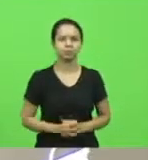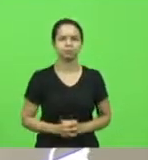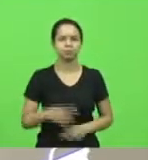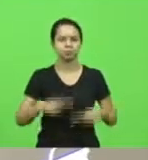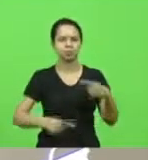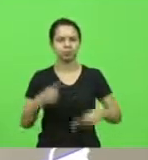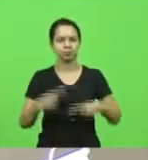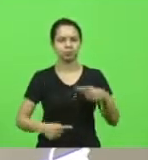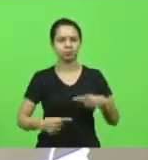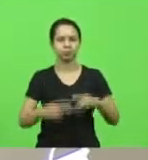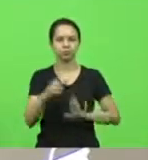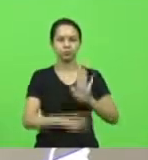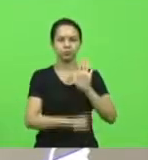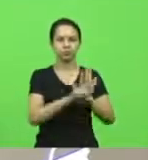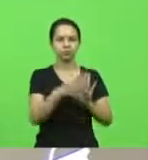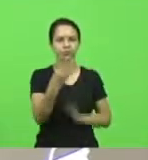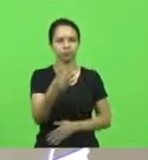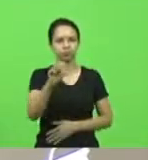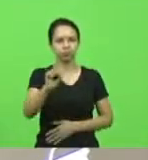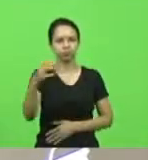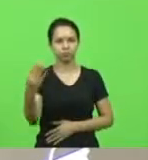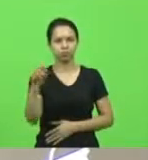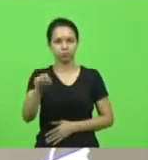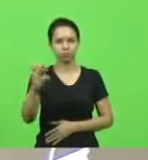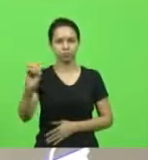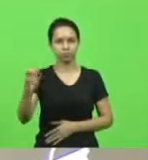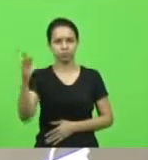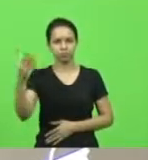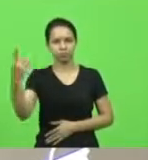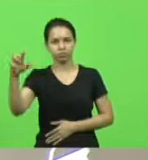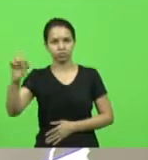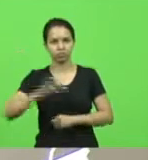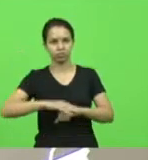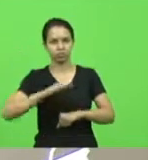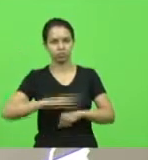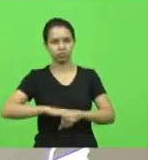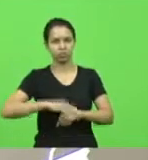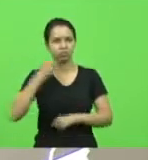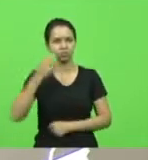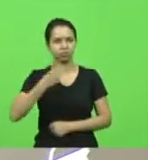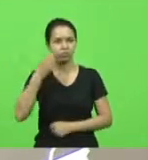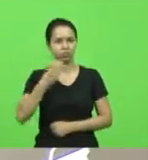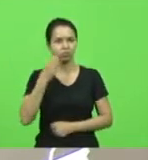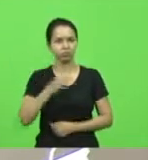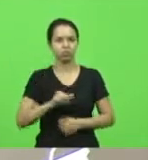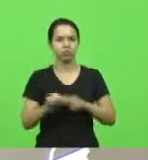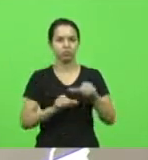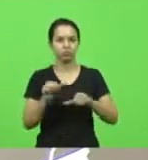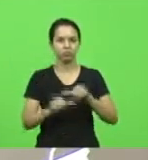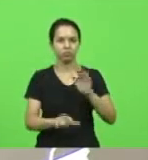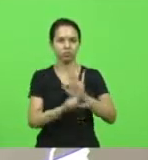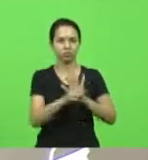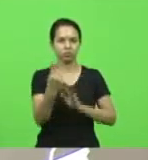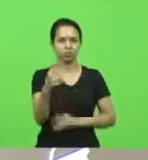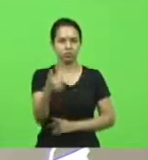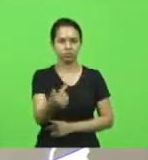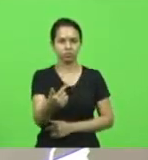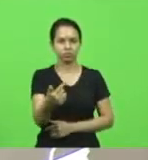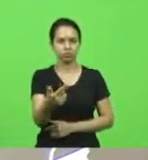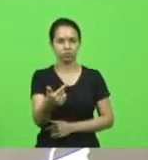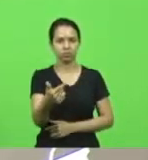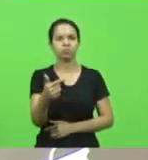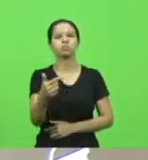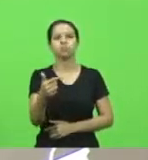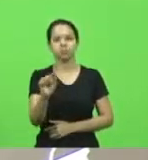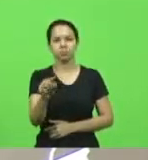torno único do projeto de lei 484.0.2019, autor deputado Márcio Machado. Altera a lei 12.854